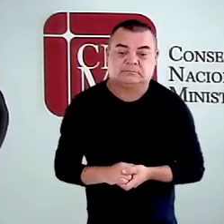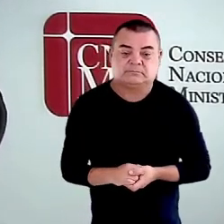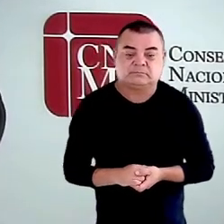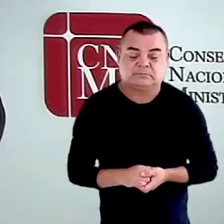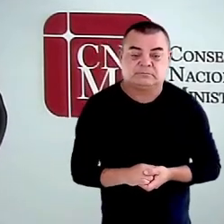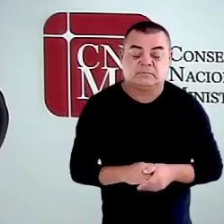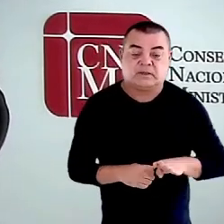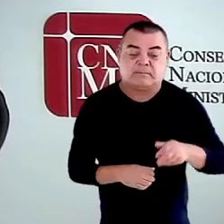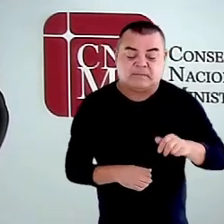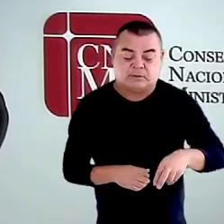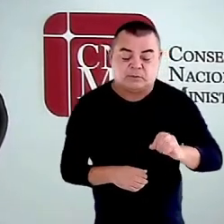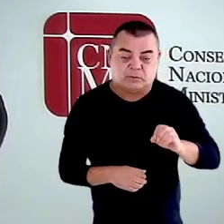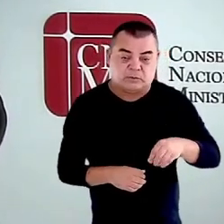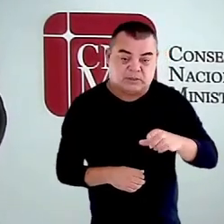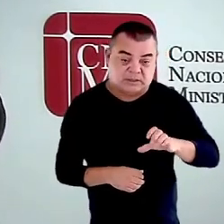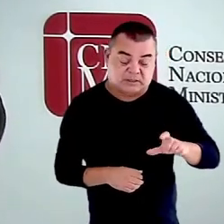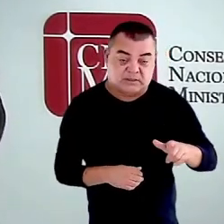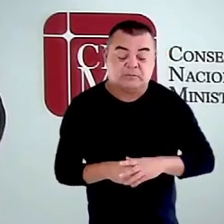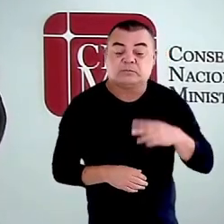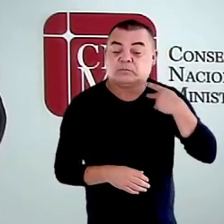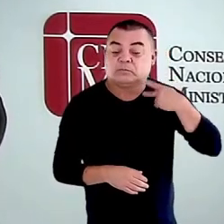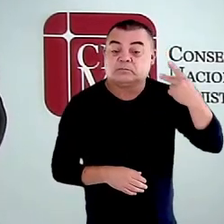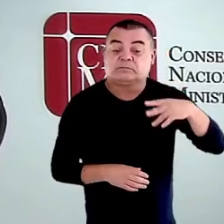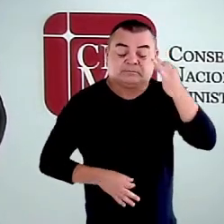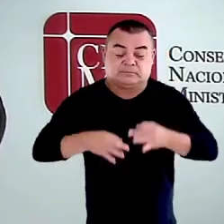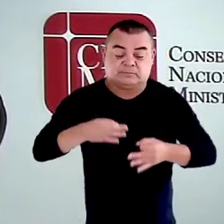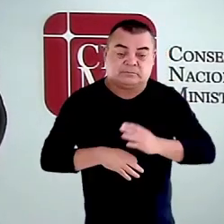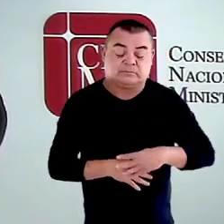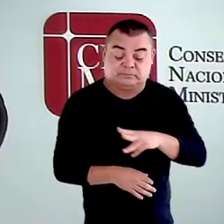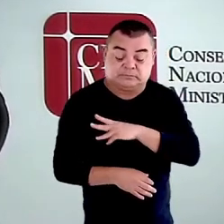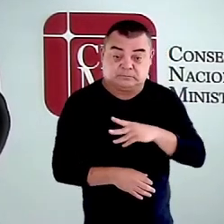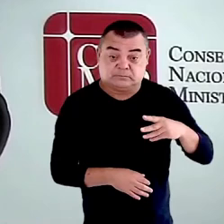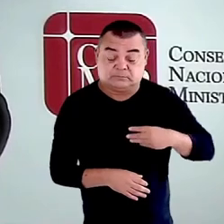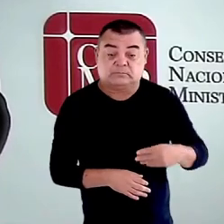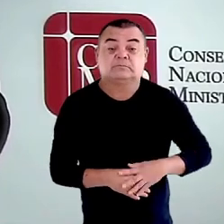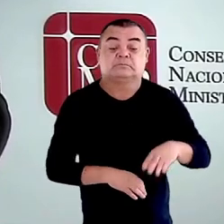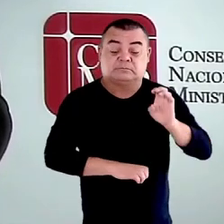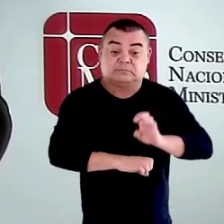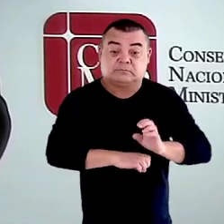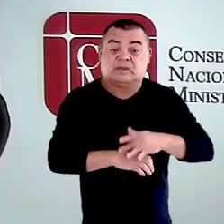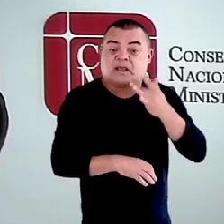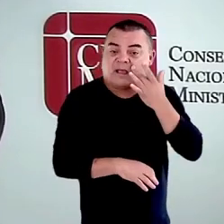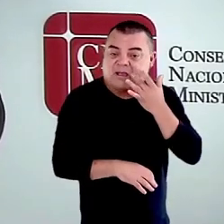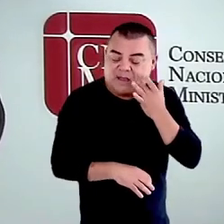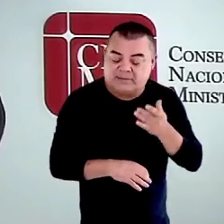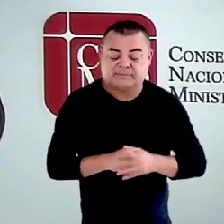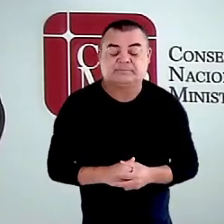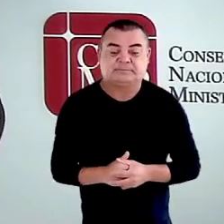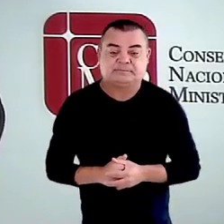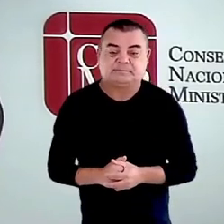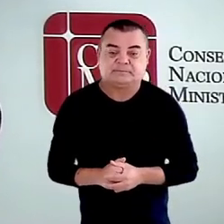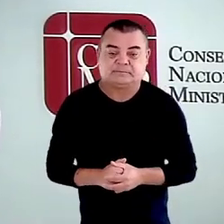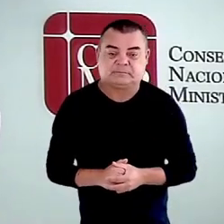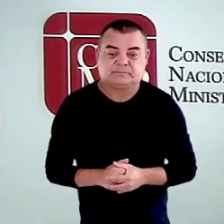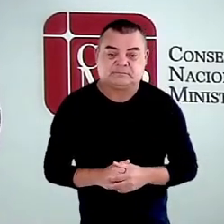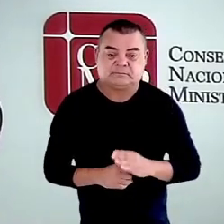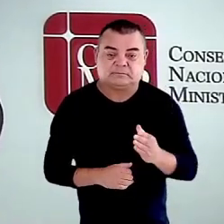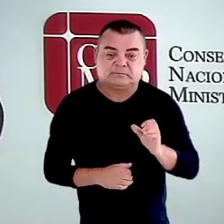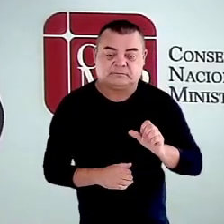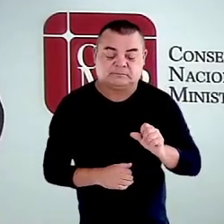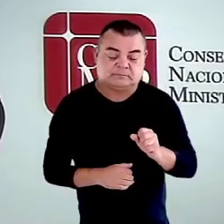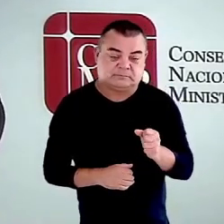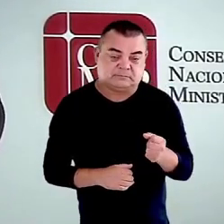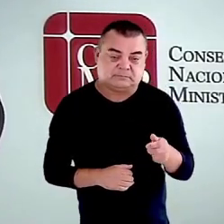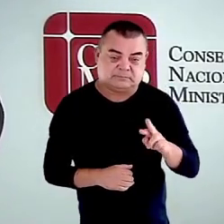Manoel Pinheiro Freitas, Procurador-Geral de Justiça do Ministério Público do Estado do Ceará. César Bechara